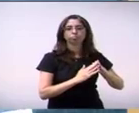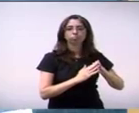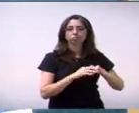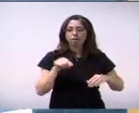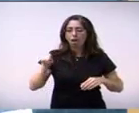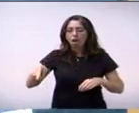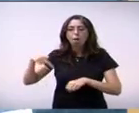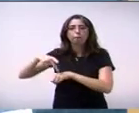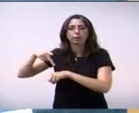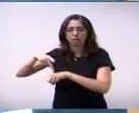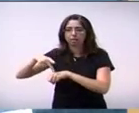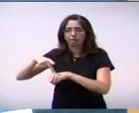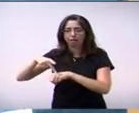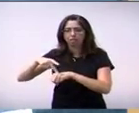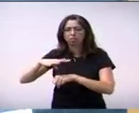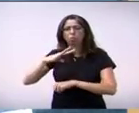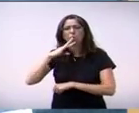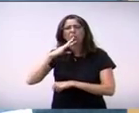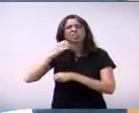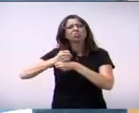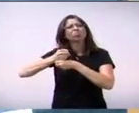1970